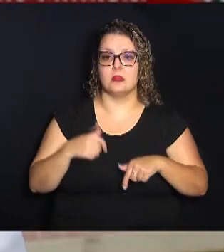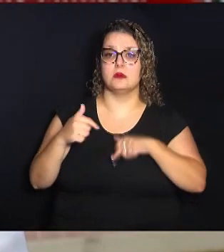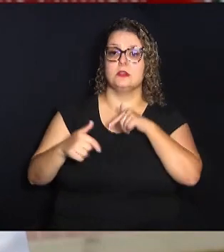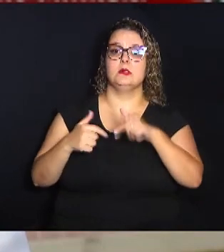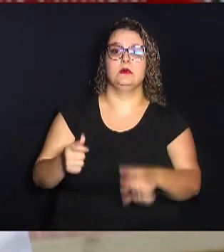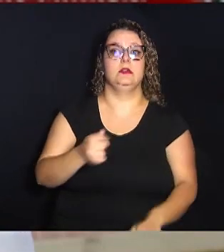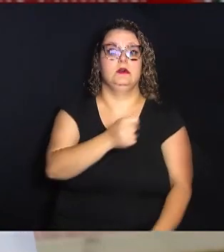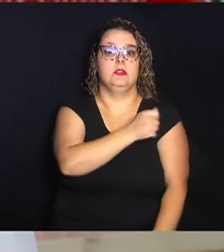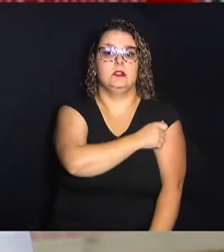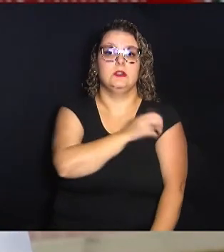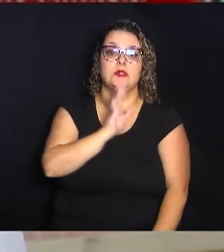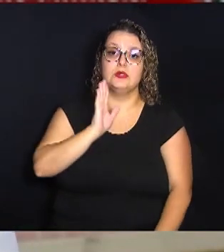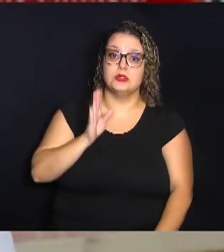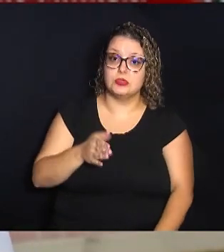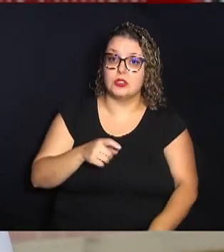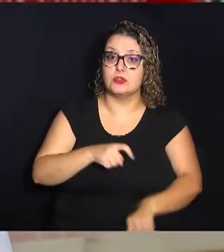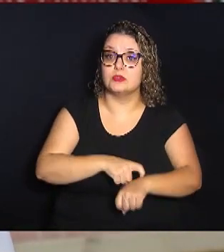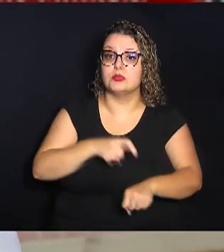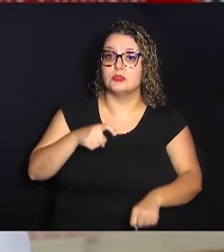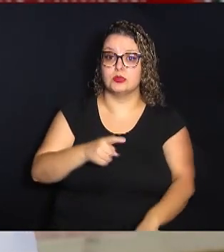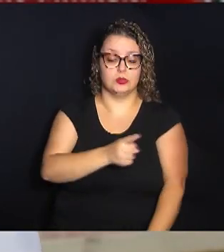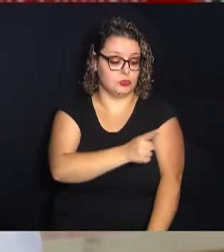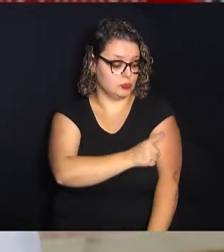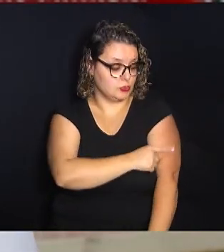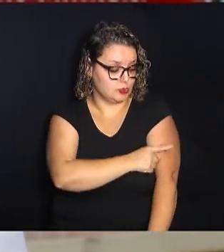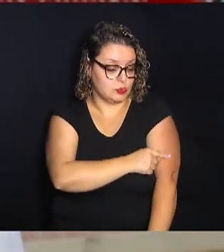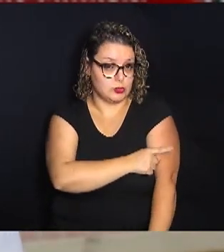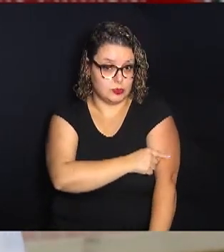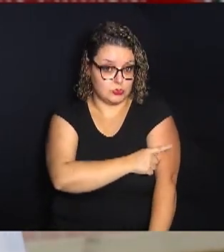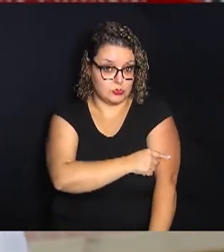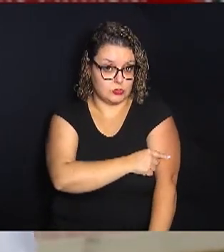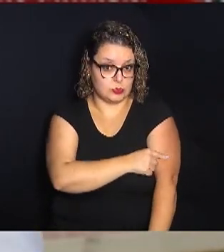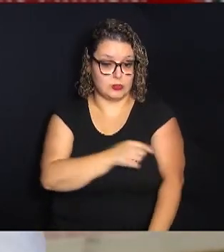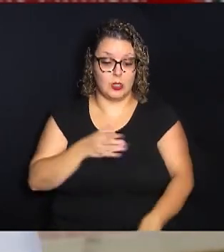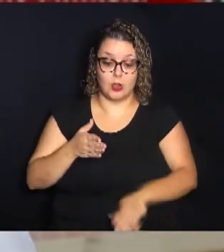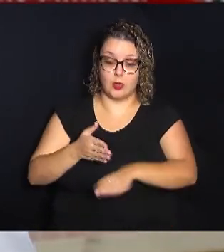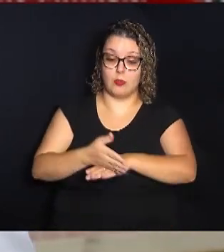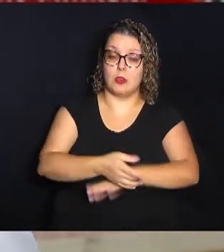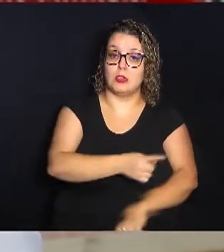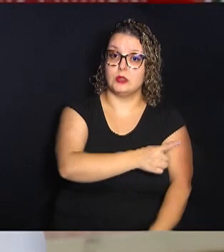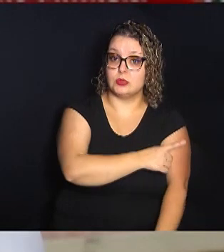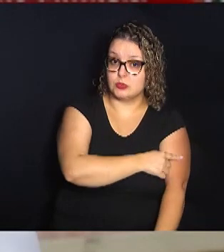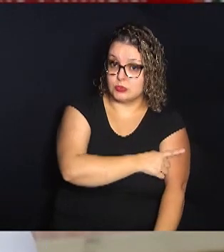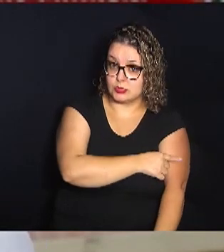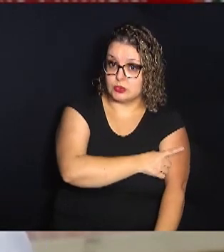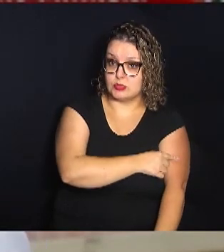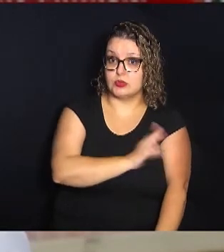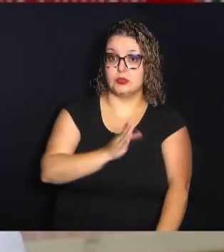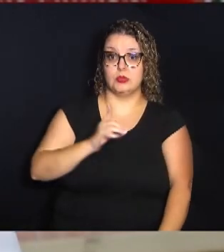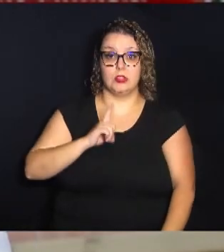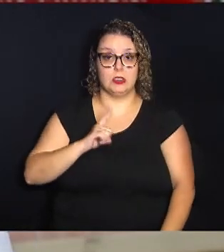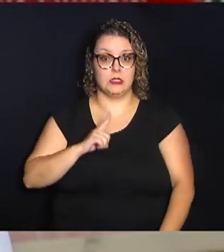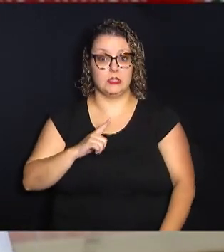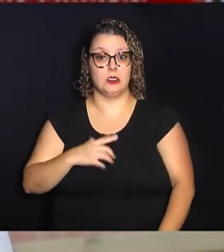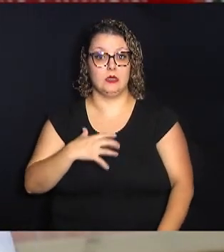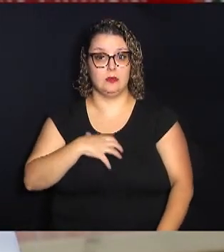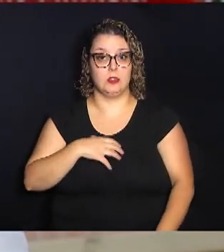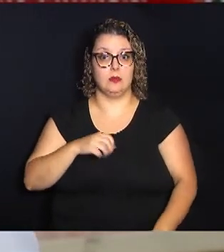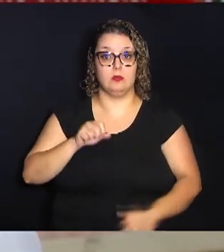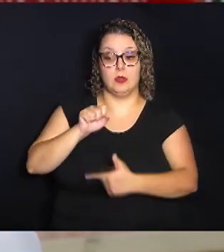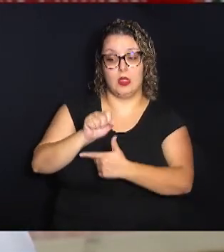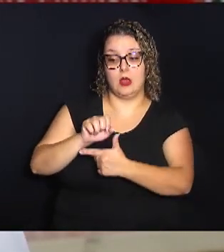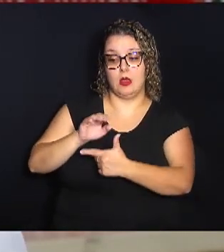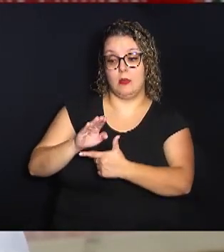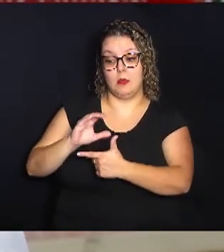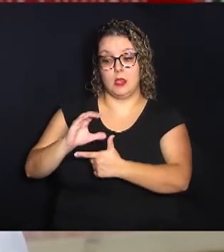alunos já na fase primeiro aninho. Entrou no primeiro aninho, ele já tem condição de estar trabalhando a alfabetização